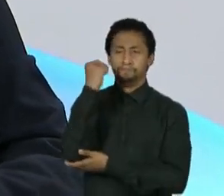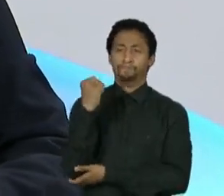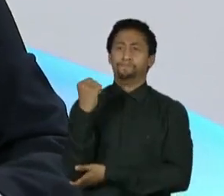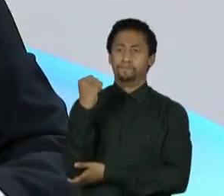presidente Putin.